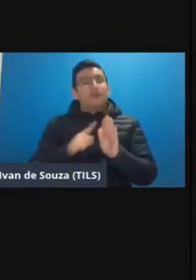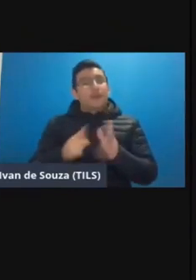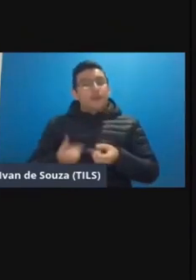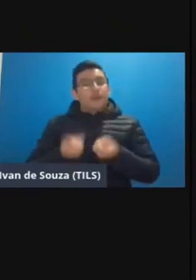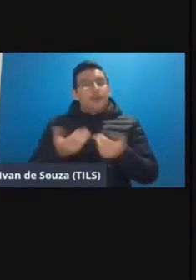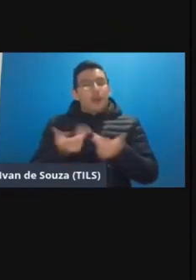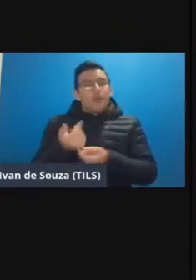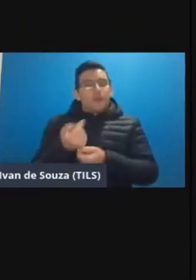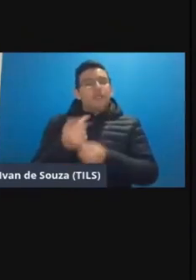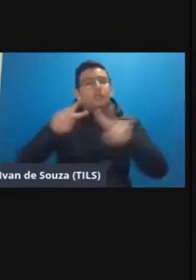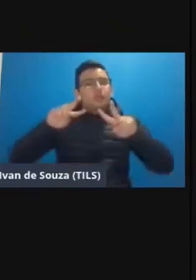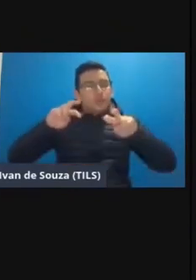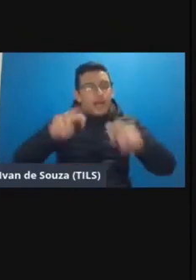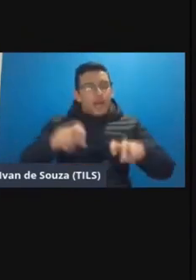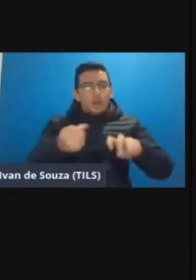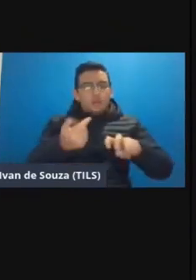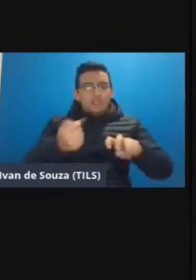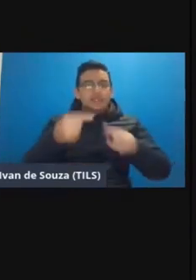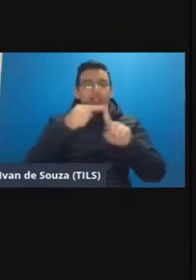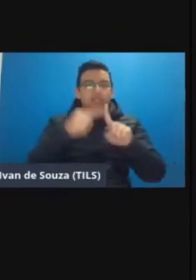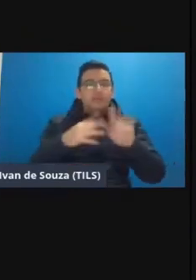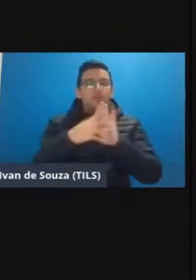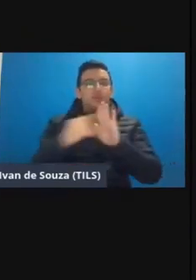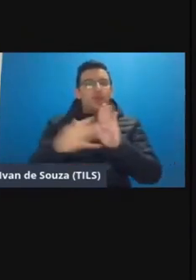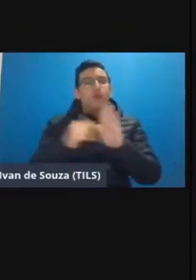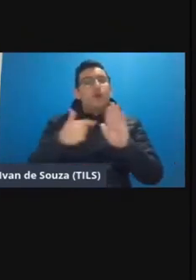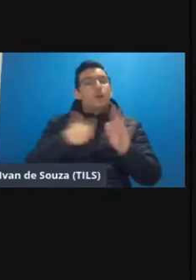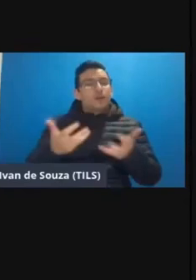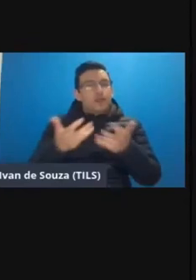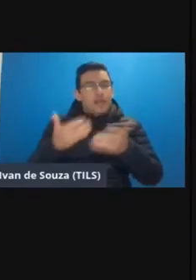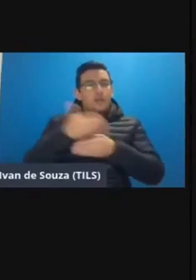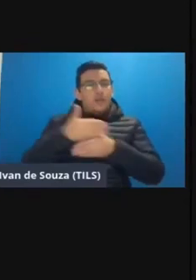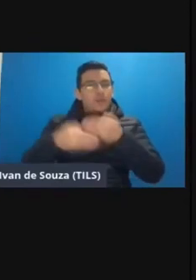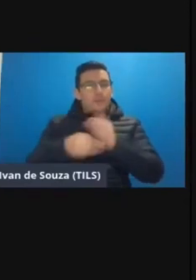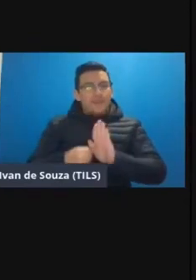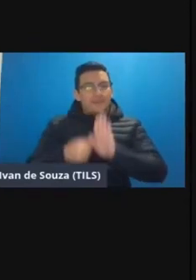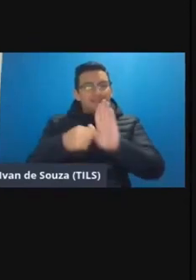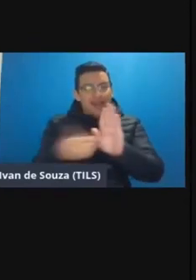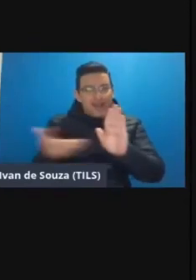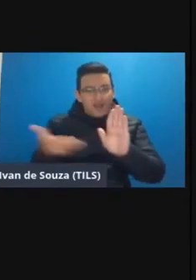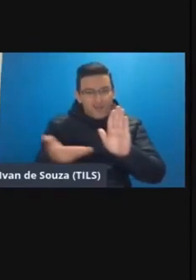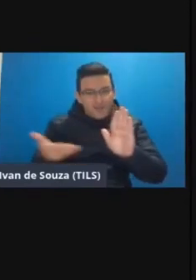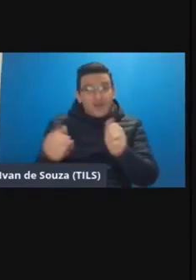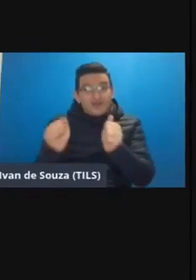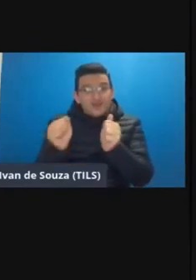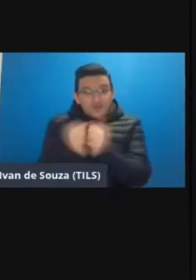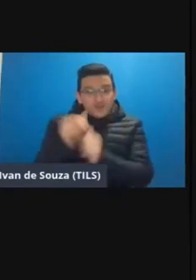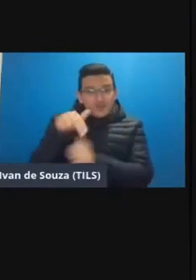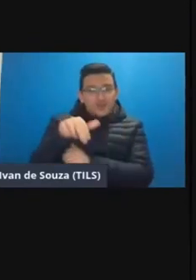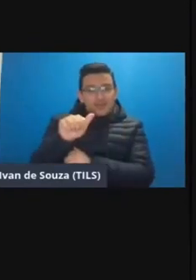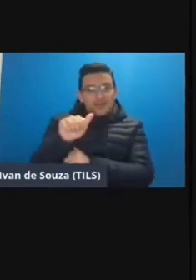pouquinho explorar um pouquinho esses tipos de modelo eu gostaria de compartilhar esse espaço de eu falo então com a